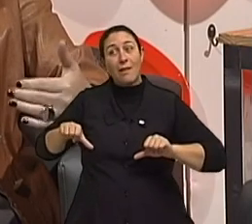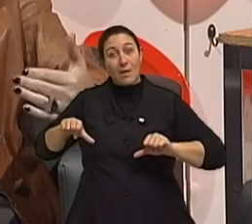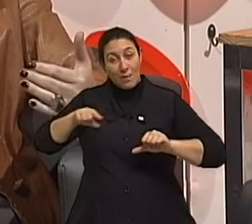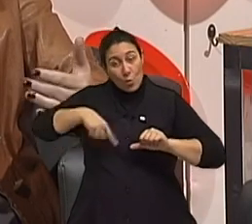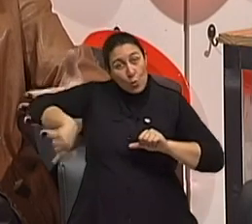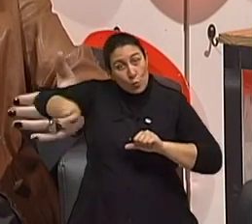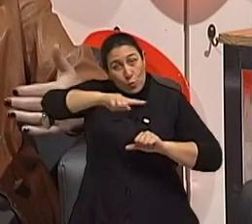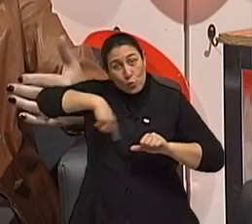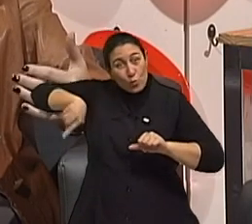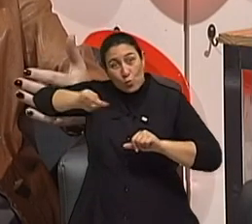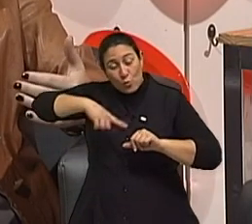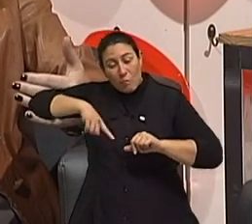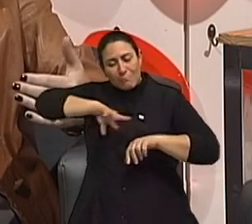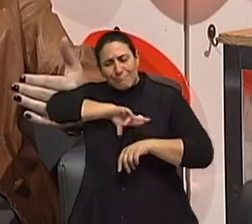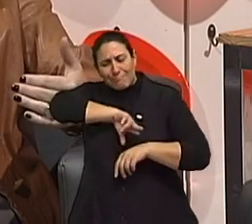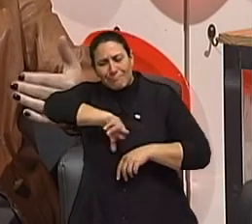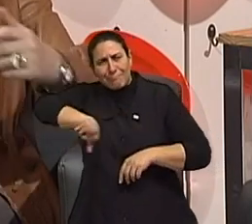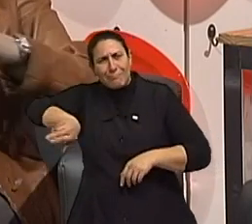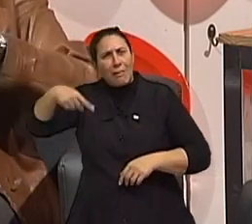vai fazendo com que ela,